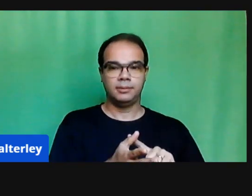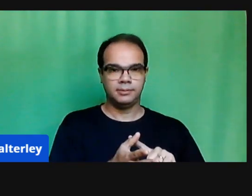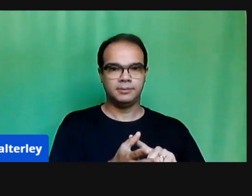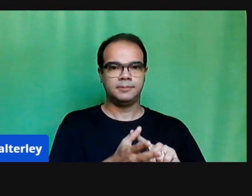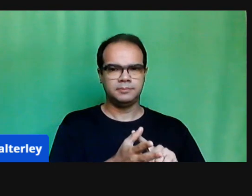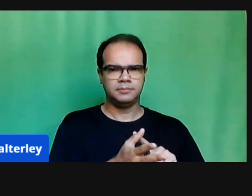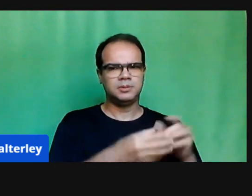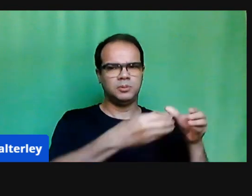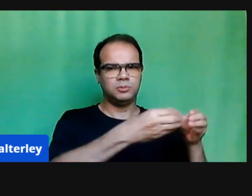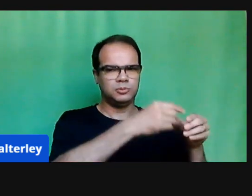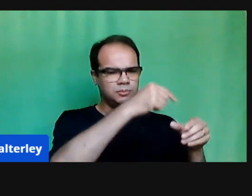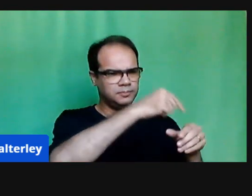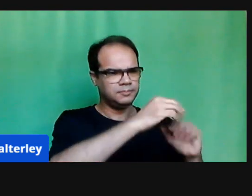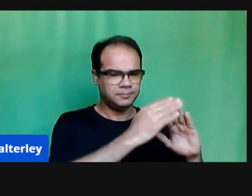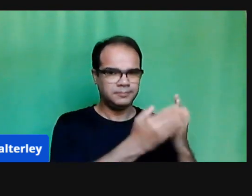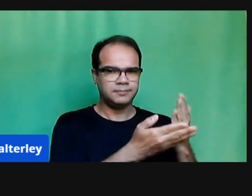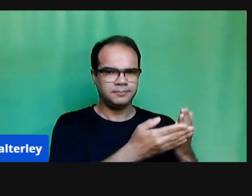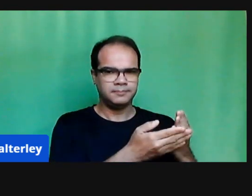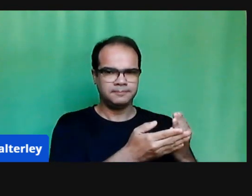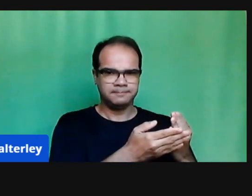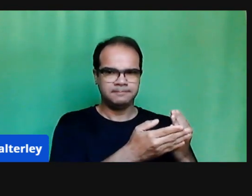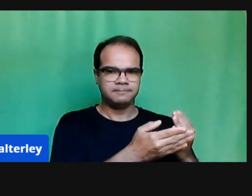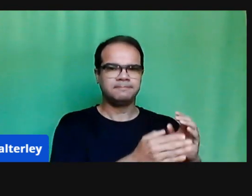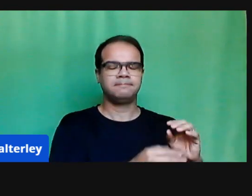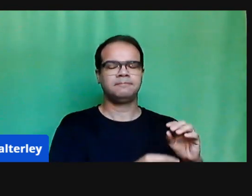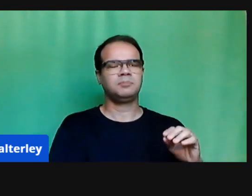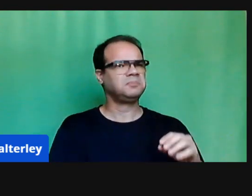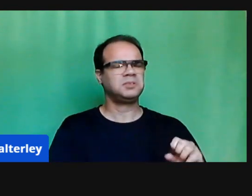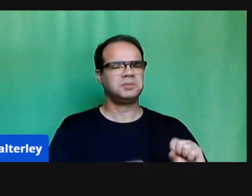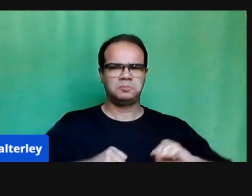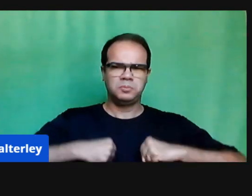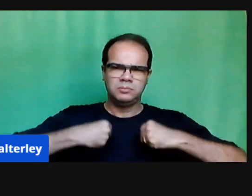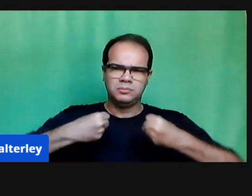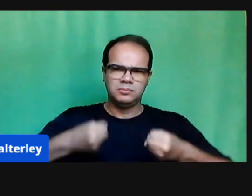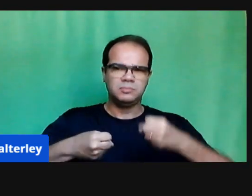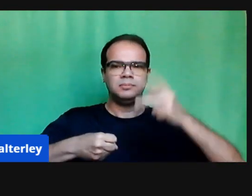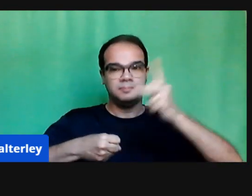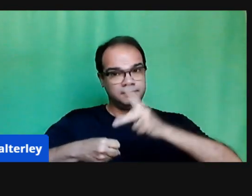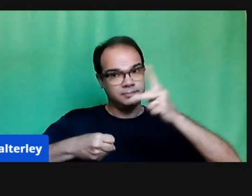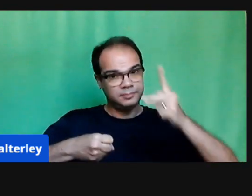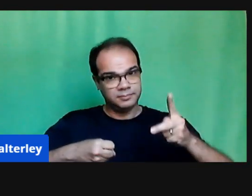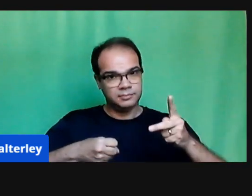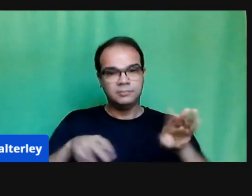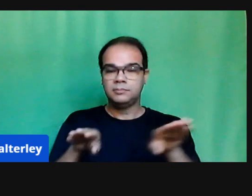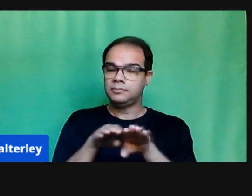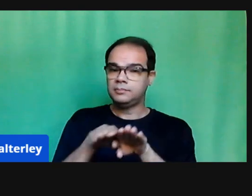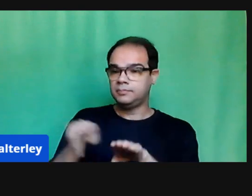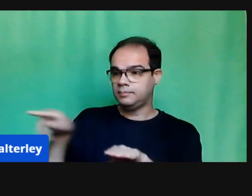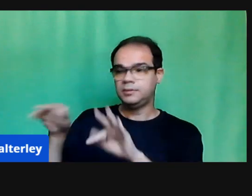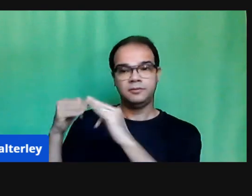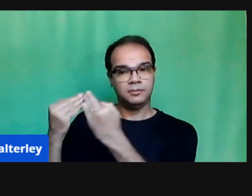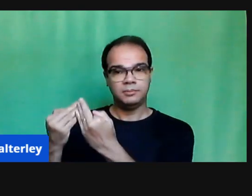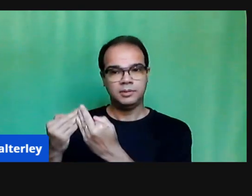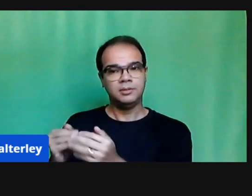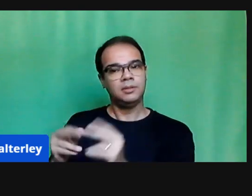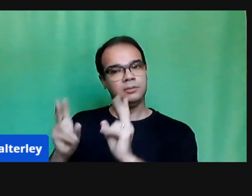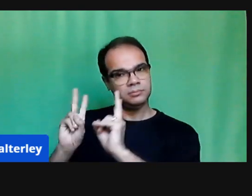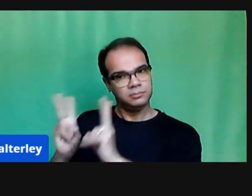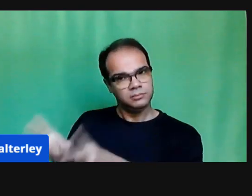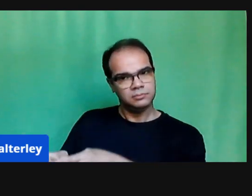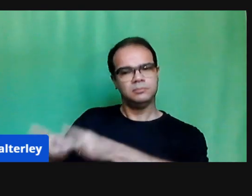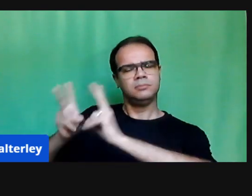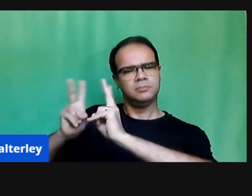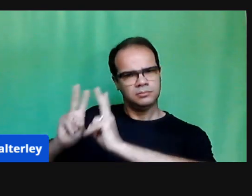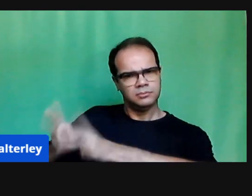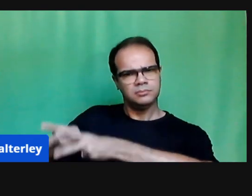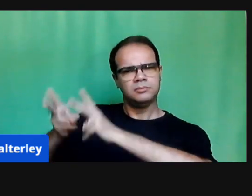professores muito dedicada, muito empenhada, muito esforçada, e com famílias também, muito presentes, muito participativas,